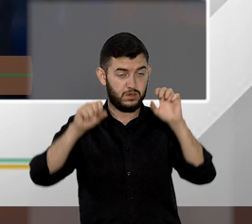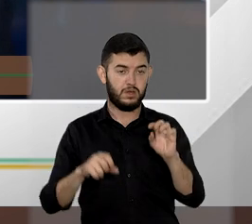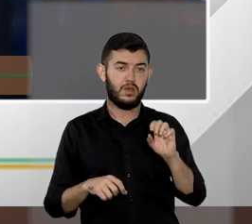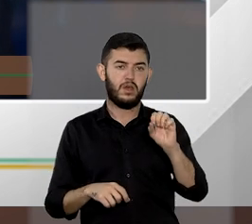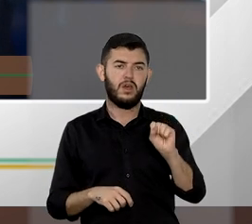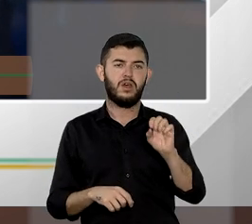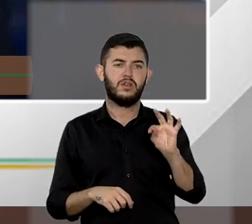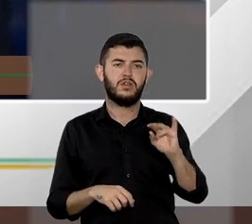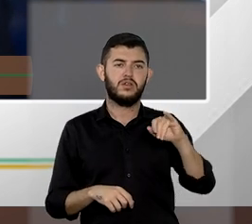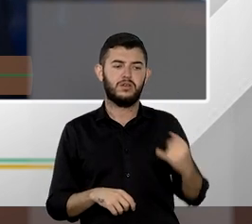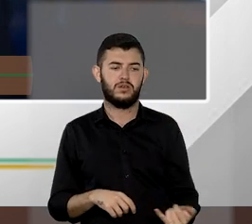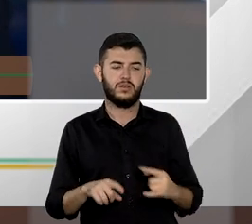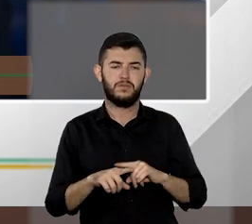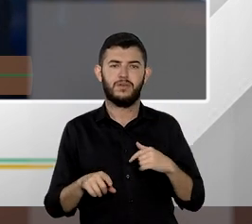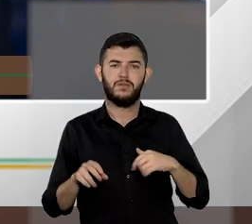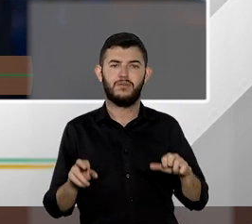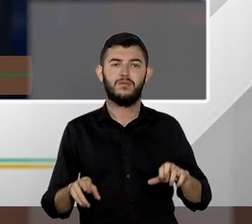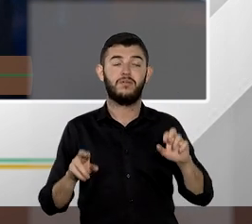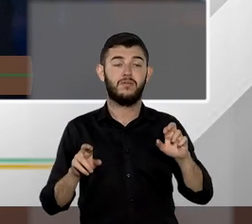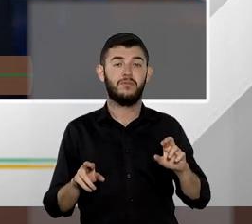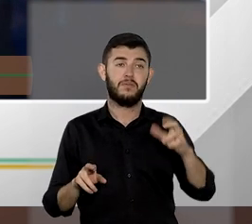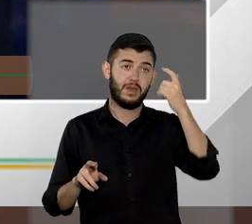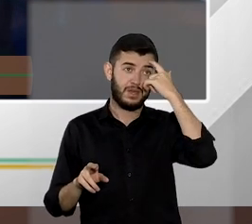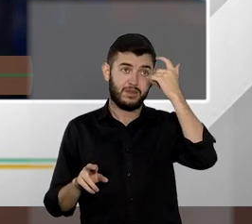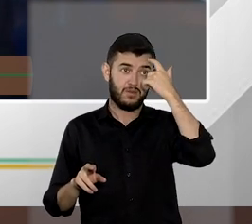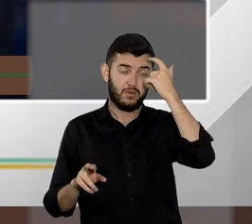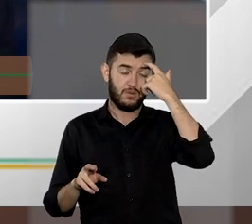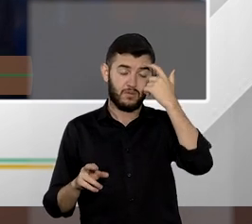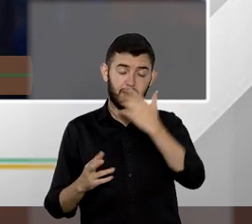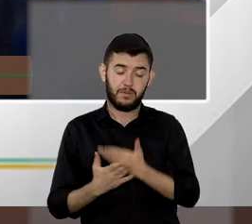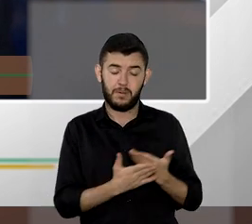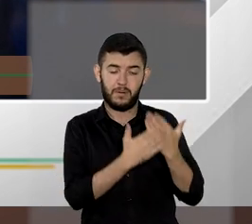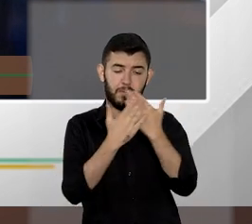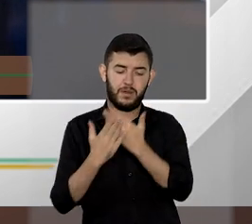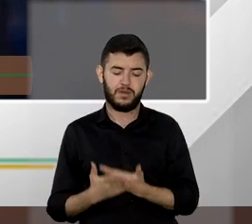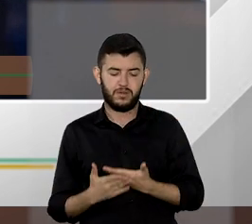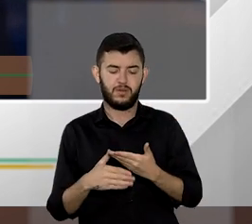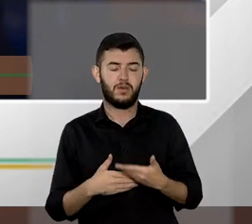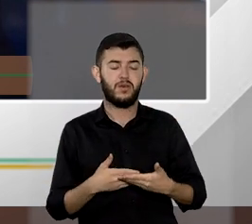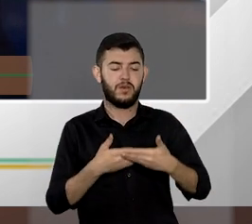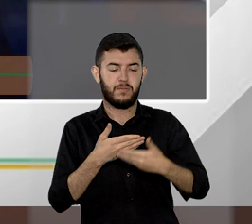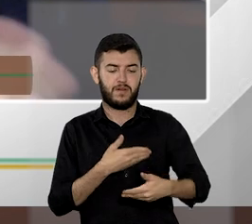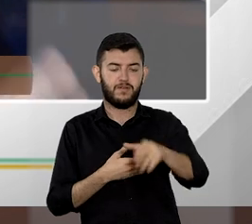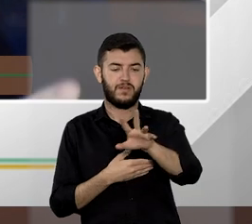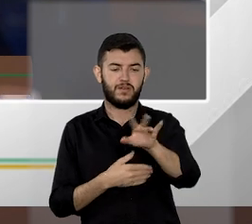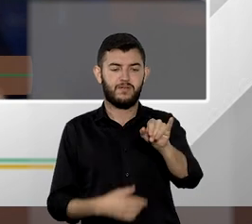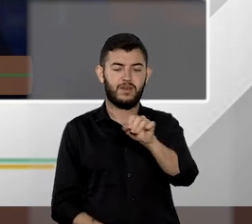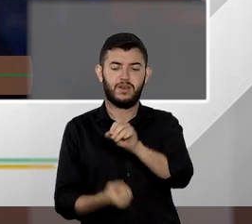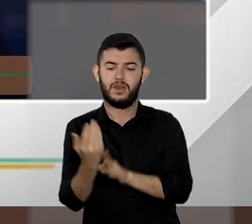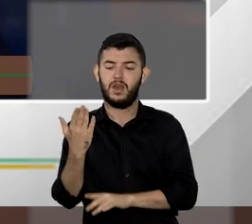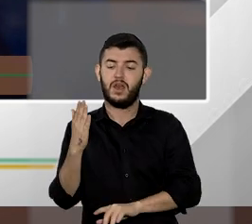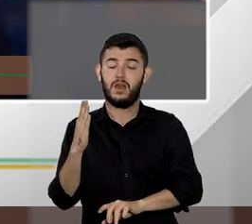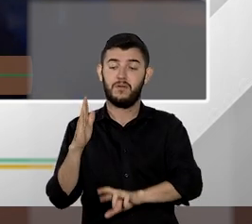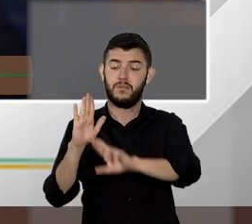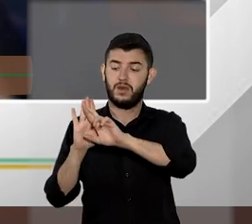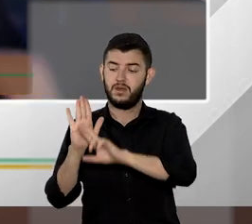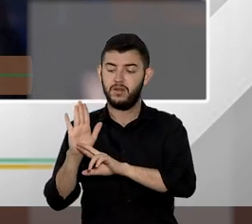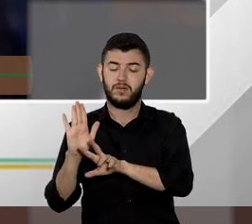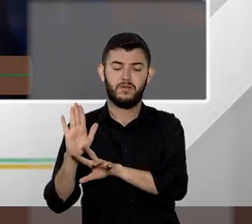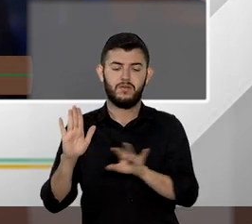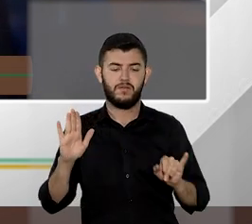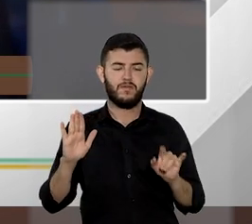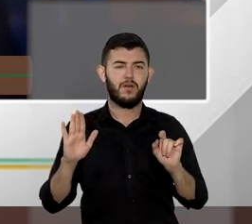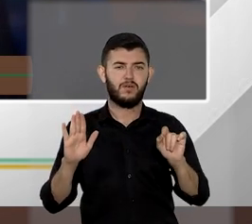grande lance daqui para frente será essa norma regulamentadora que virá aclarar essas questões que